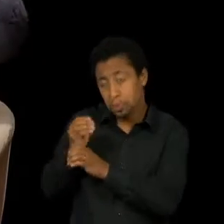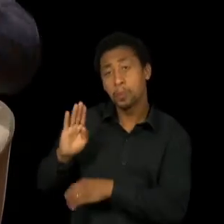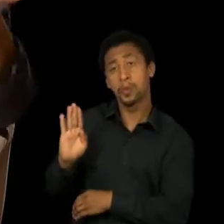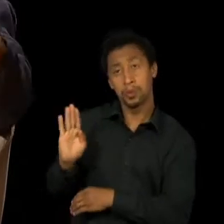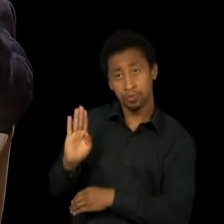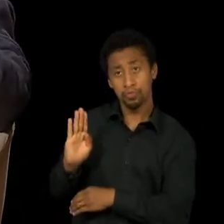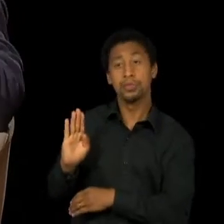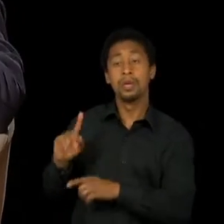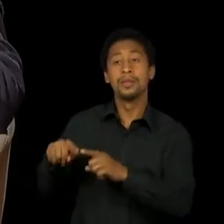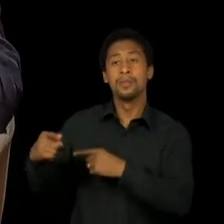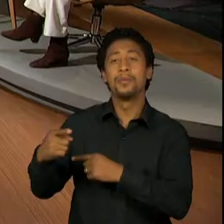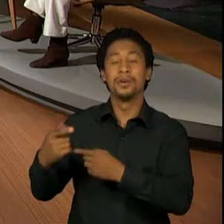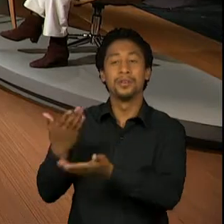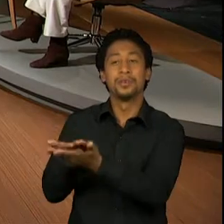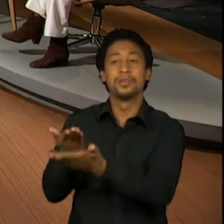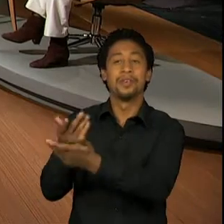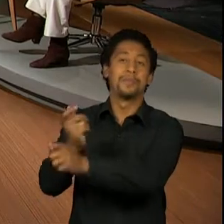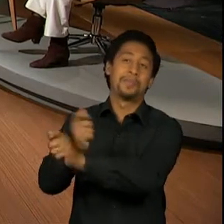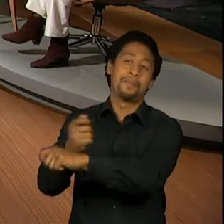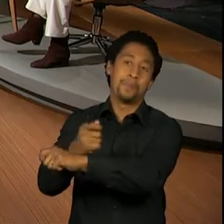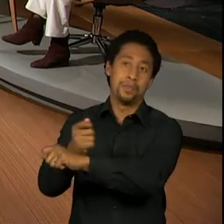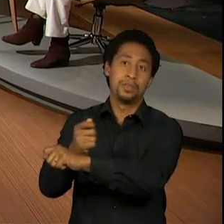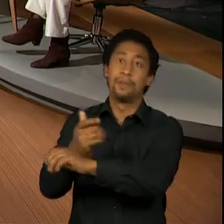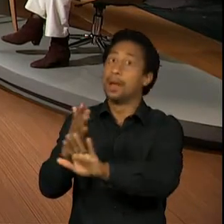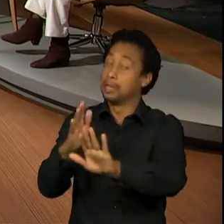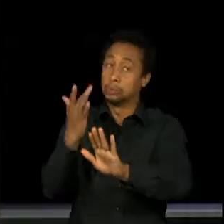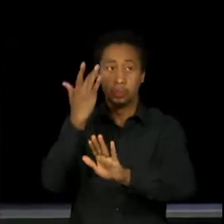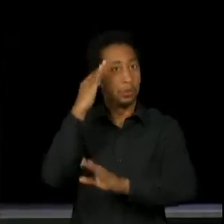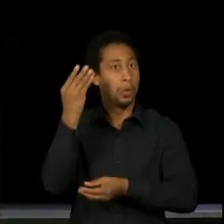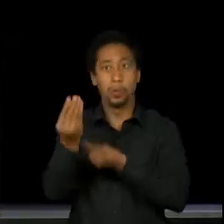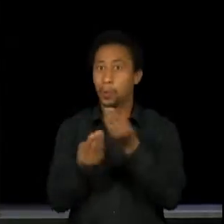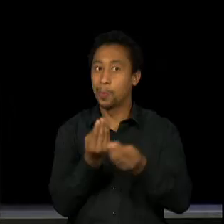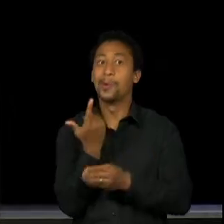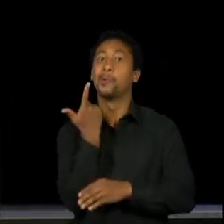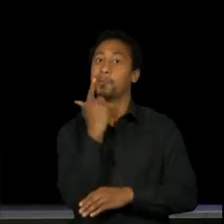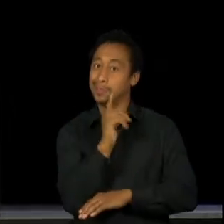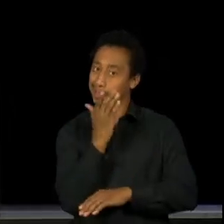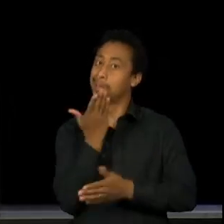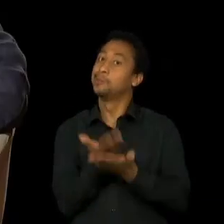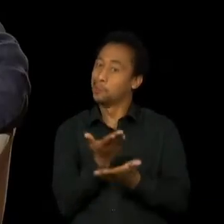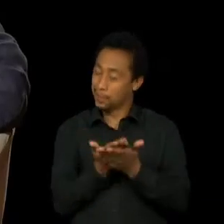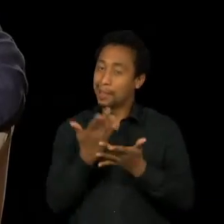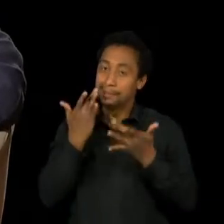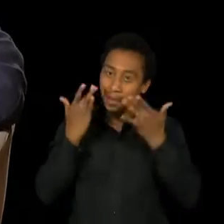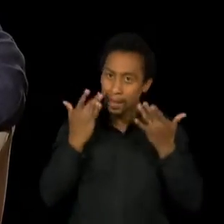teatro, eu não sei como é que eu fazia. Quando você é jovem, tudo é possível. Fazia tudo.